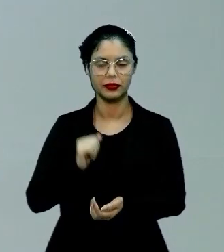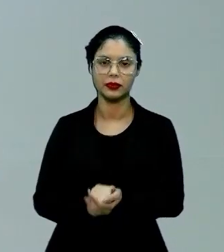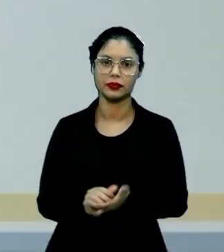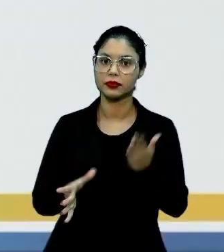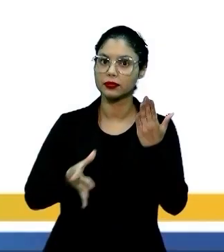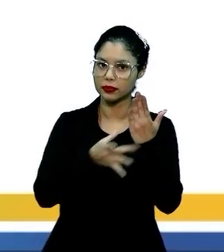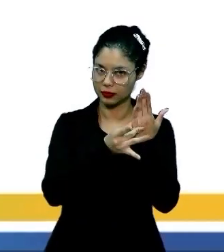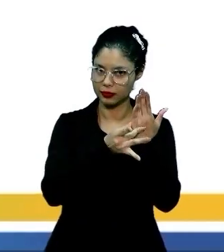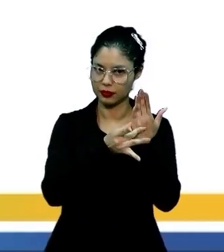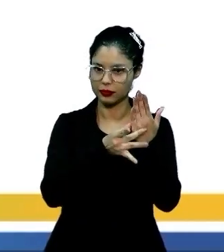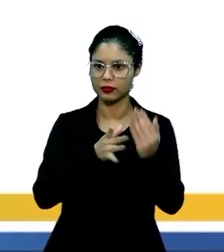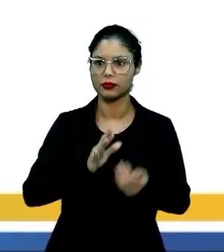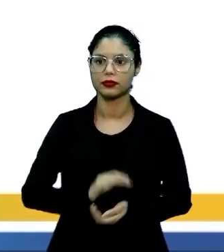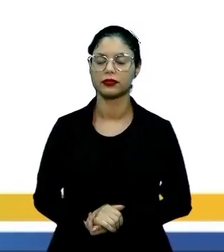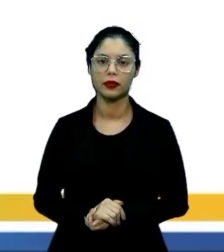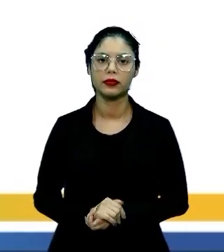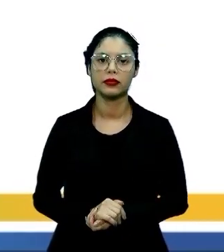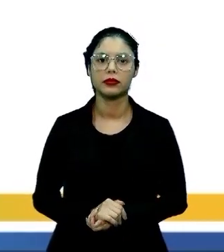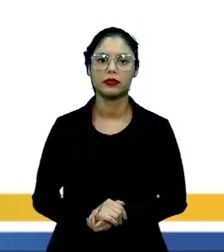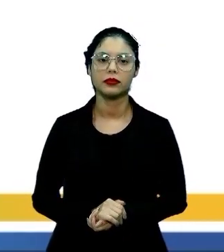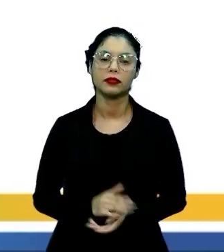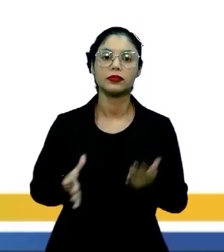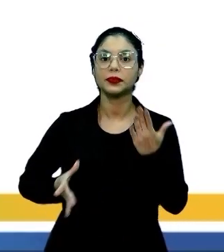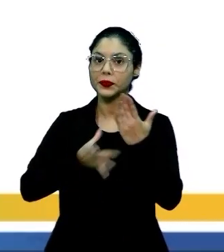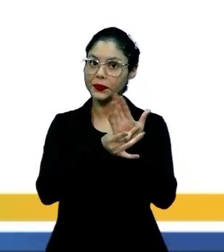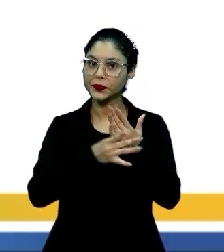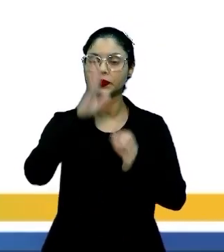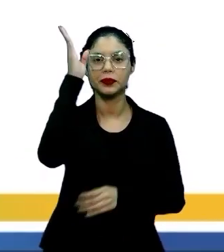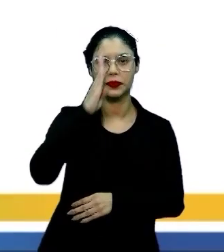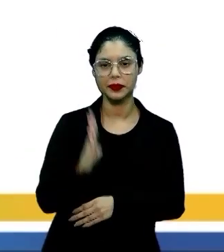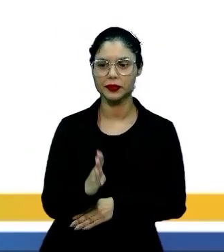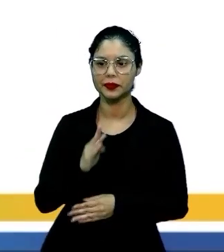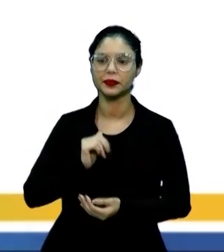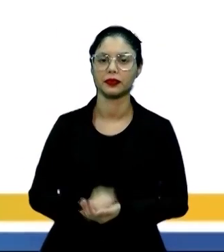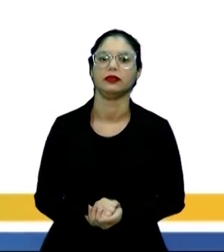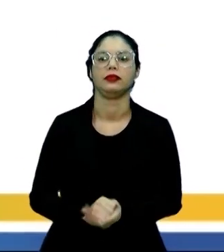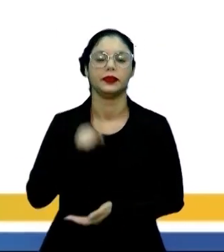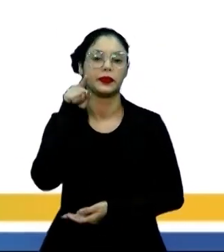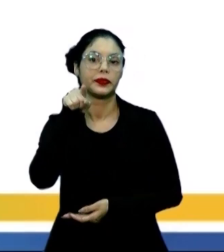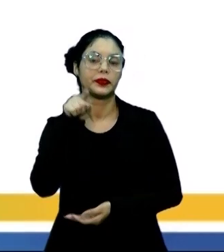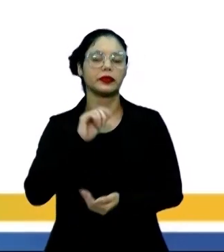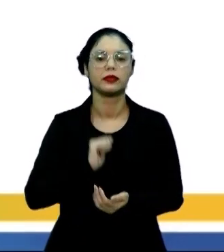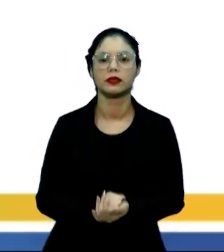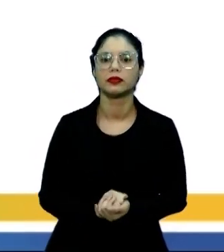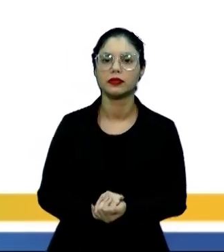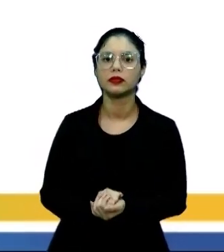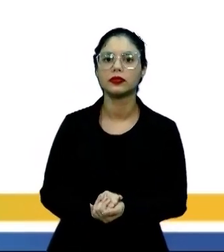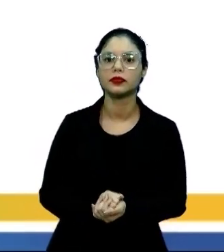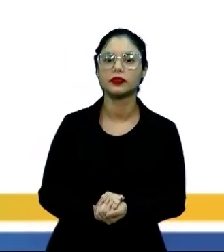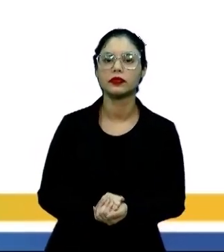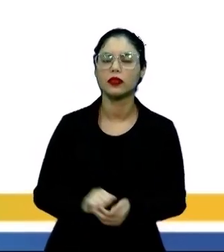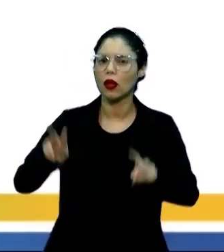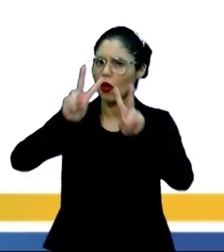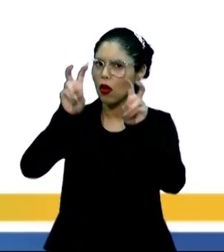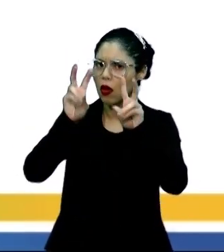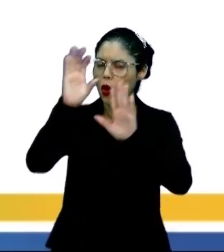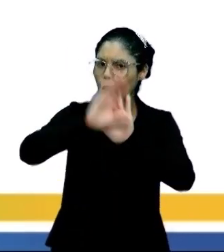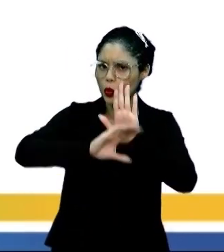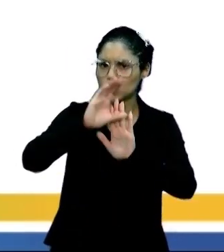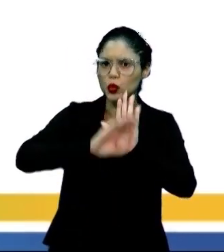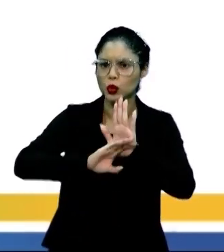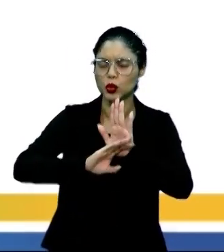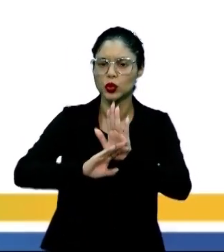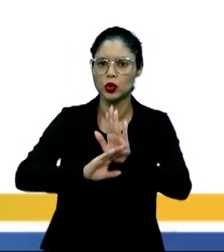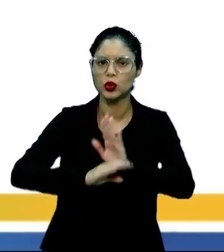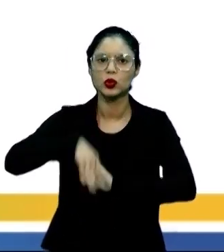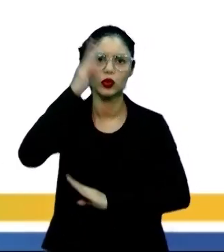realismo. O realismo no Brasil. Aqui nós daremos ênfase ao realismo